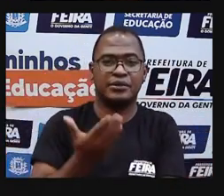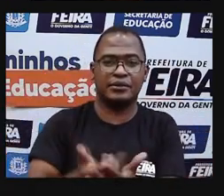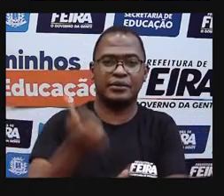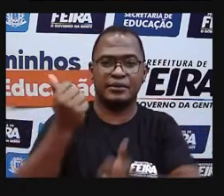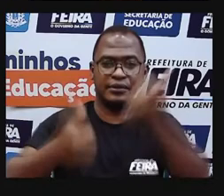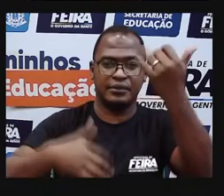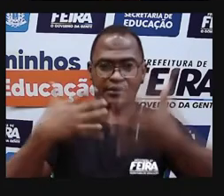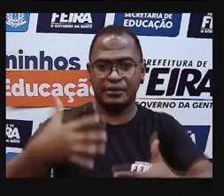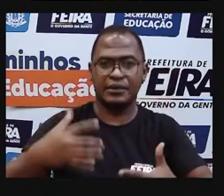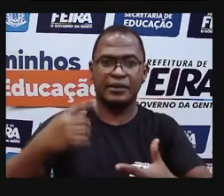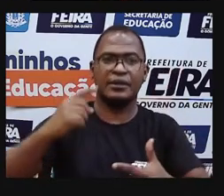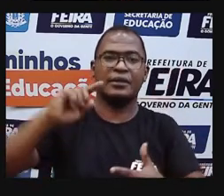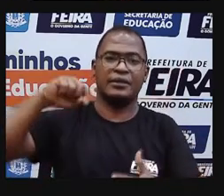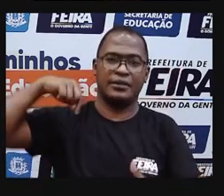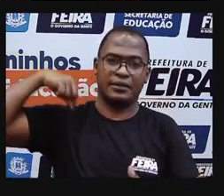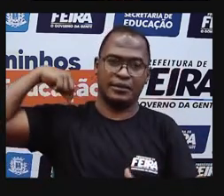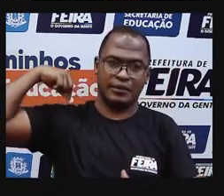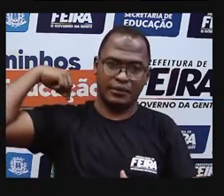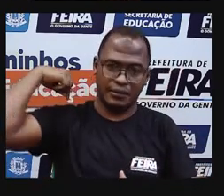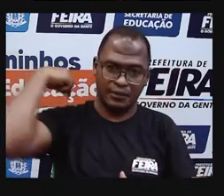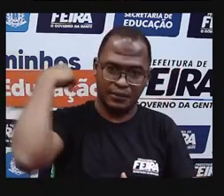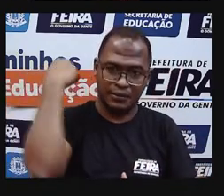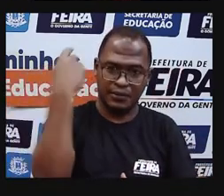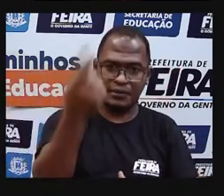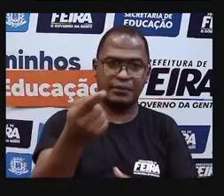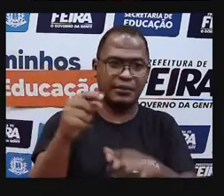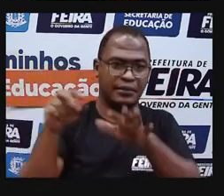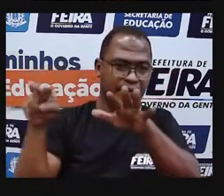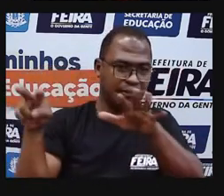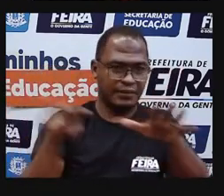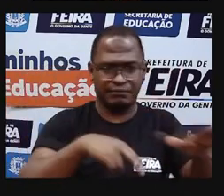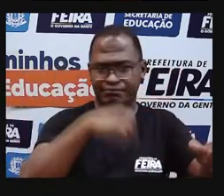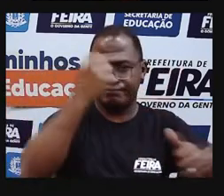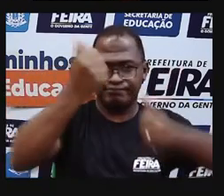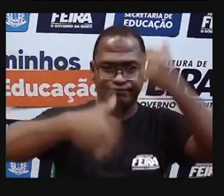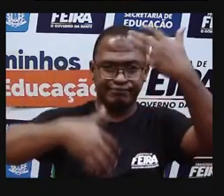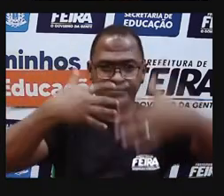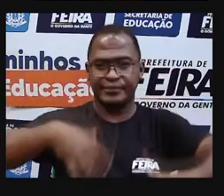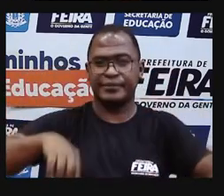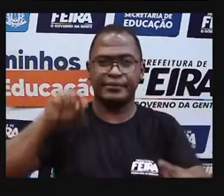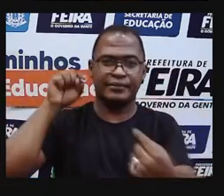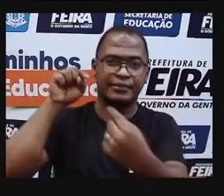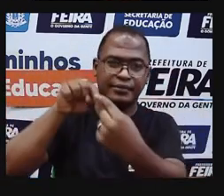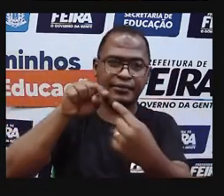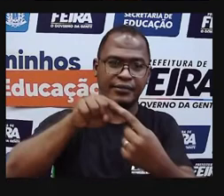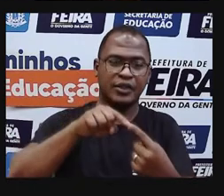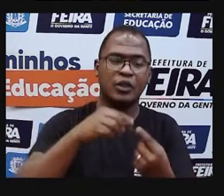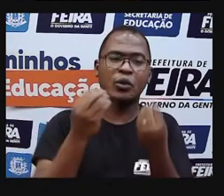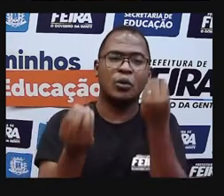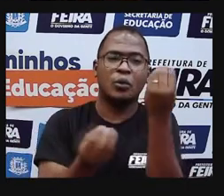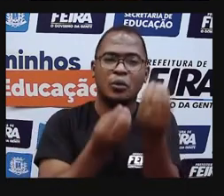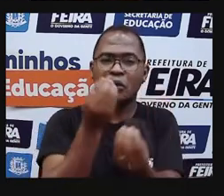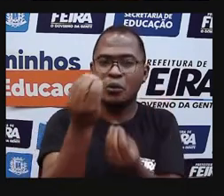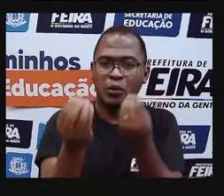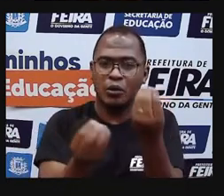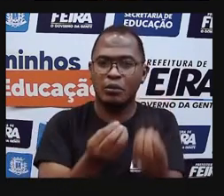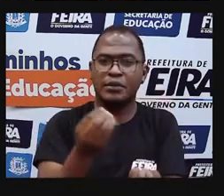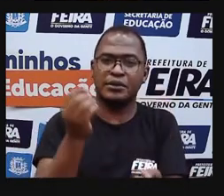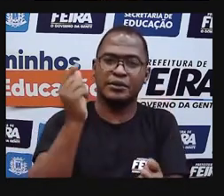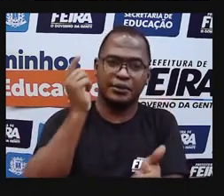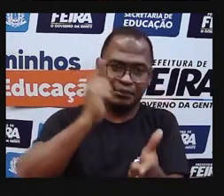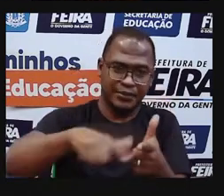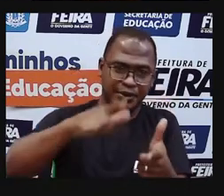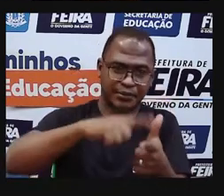nas próximas aulas eu vou aplicar com vocês formas de resolução de problemas através desse